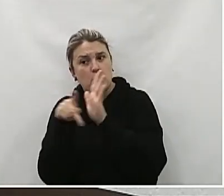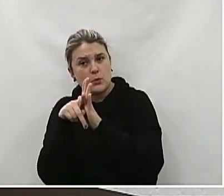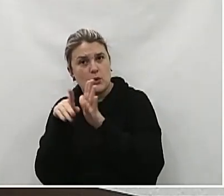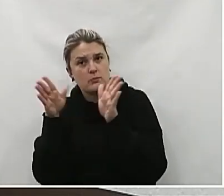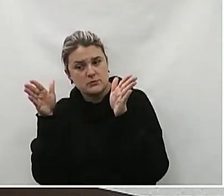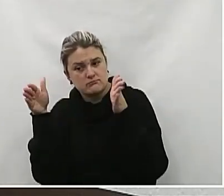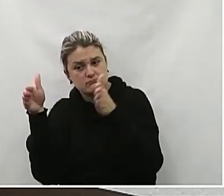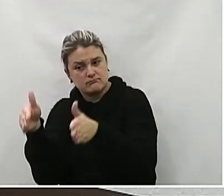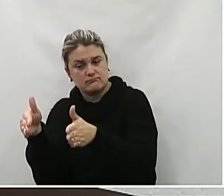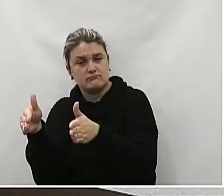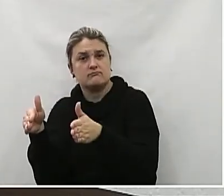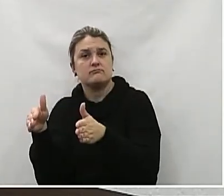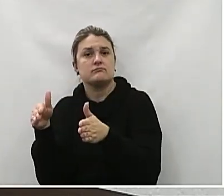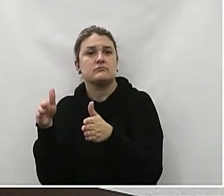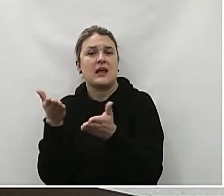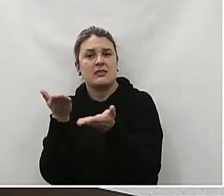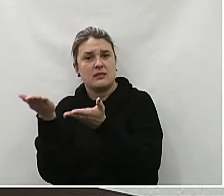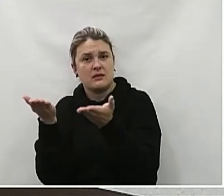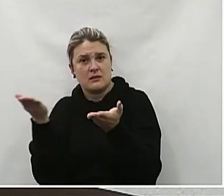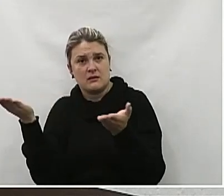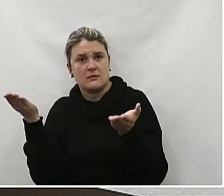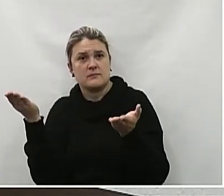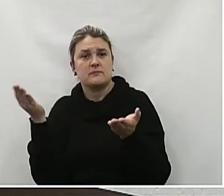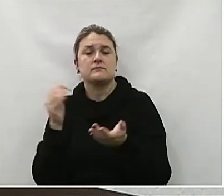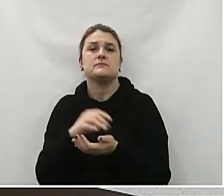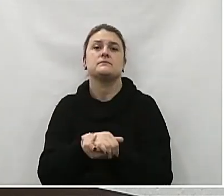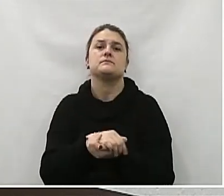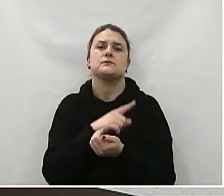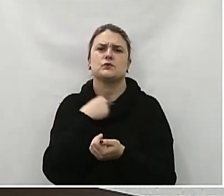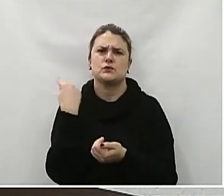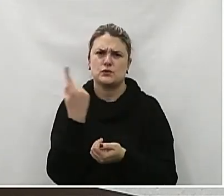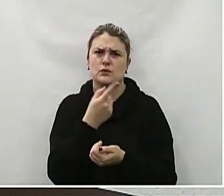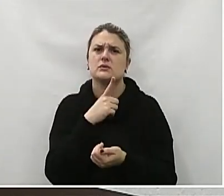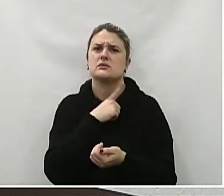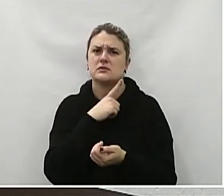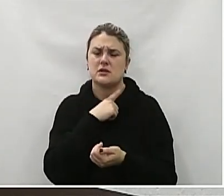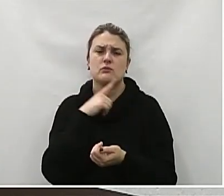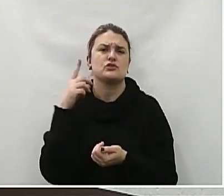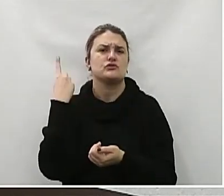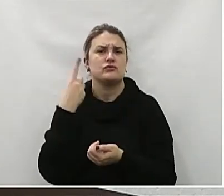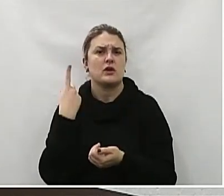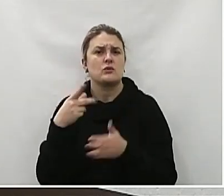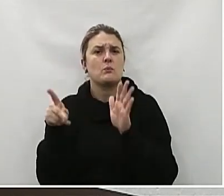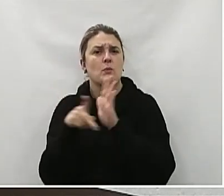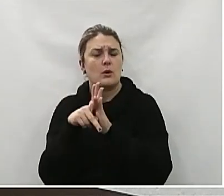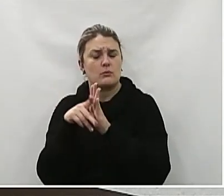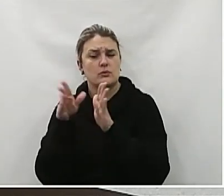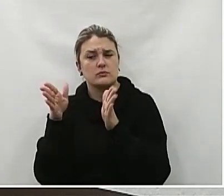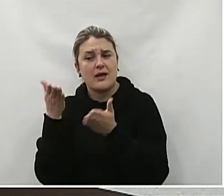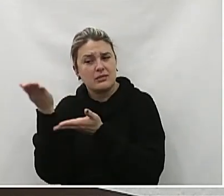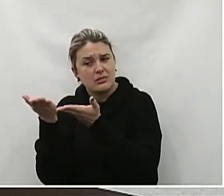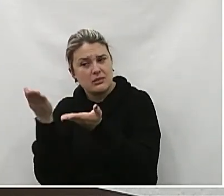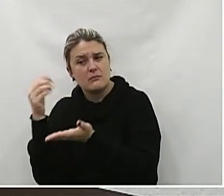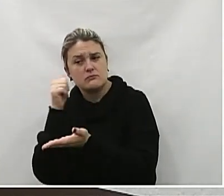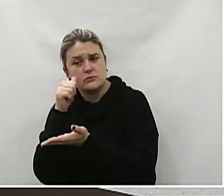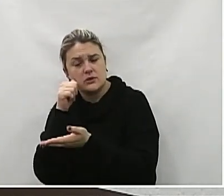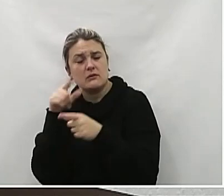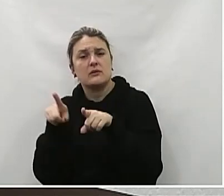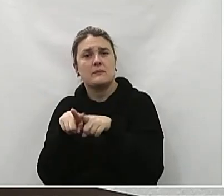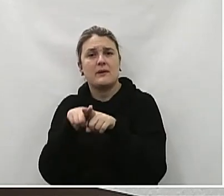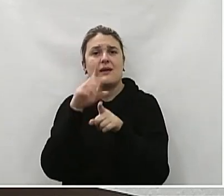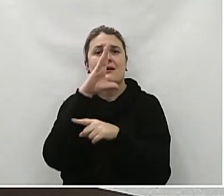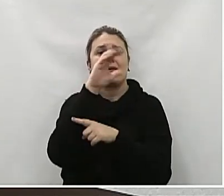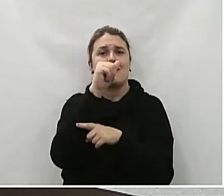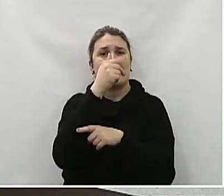eu disse Tem a delegacia da mulher Tem a defensoria pública Voltada ao atendimento à mulher E nós temos o CAPES Lá no